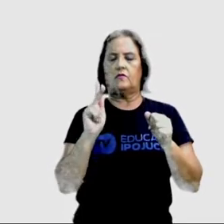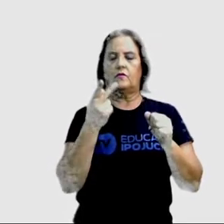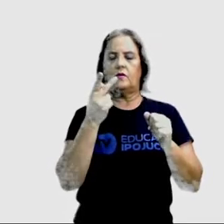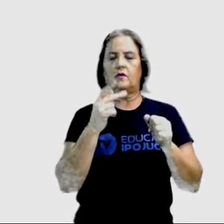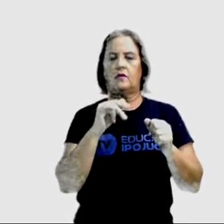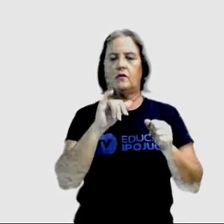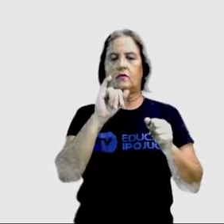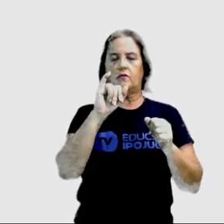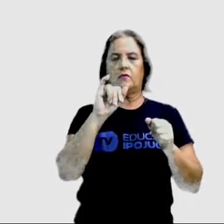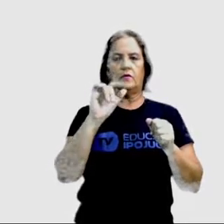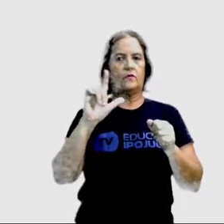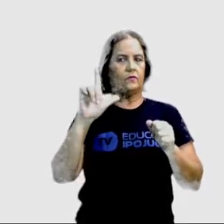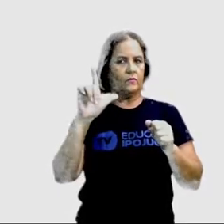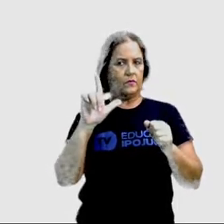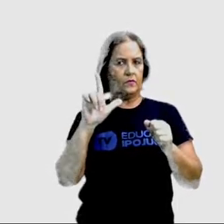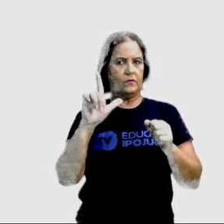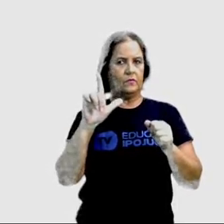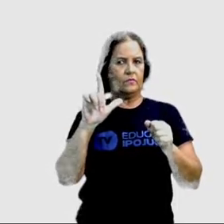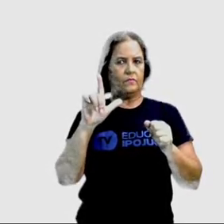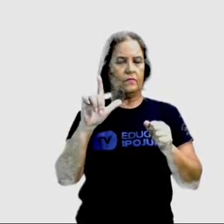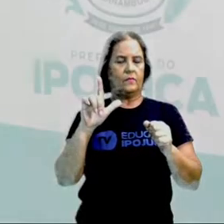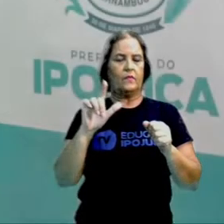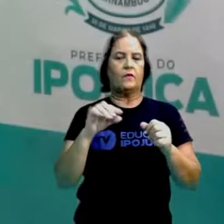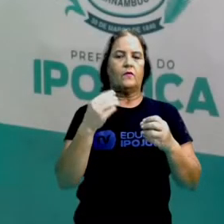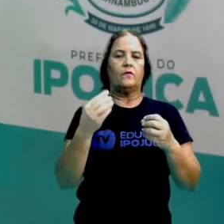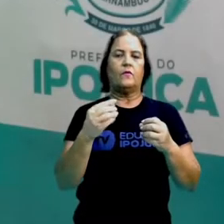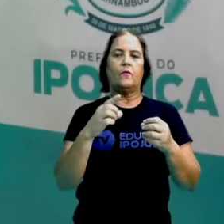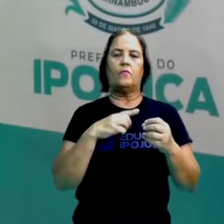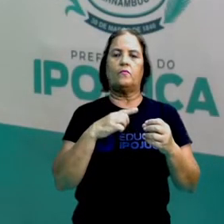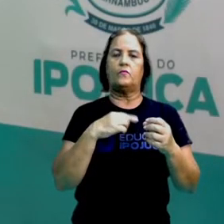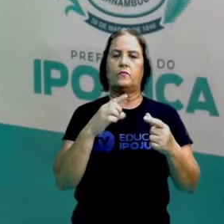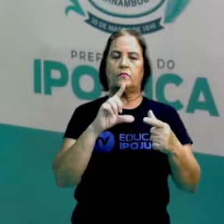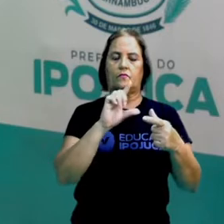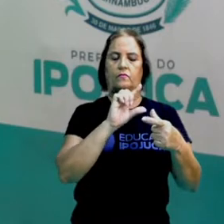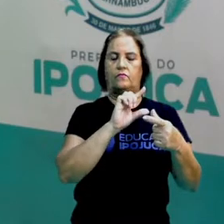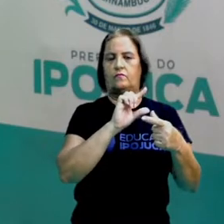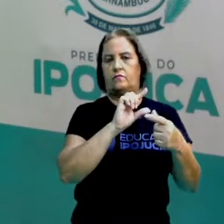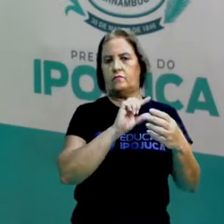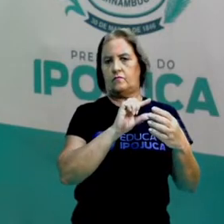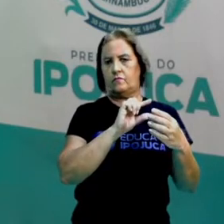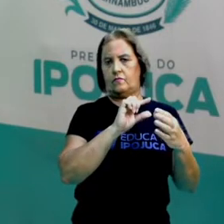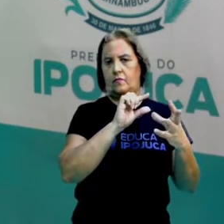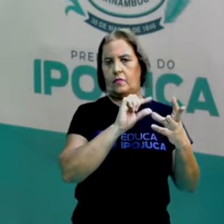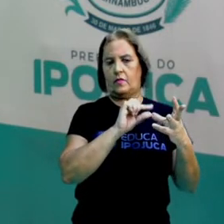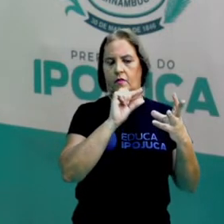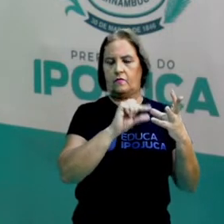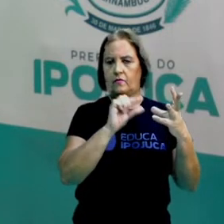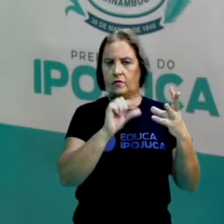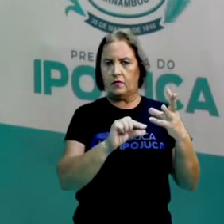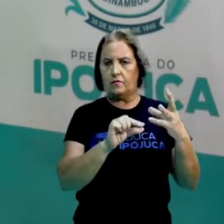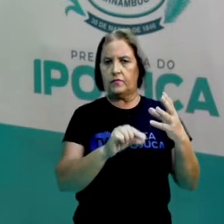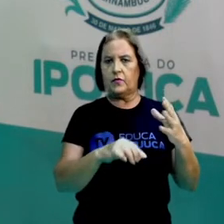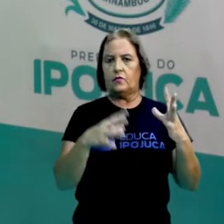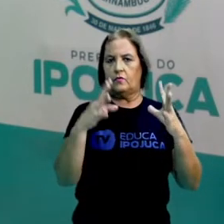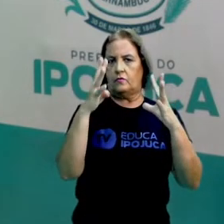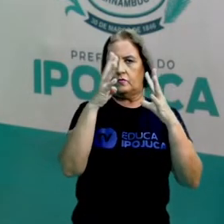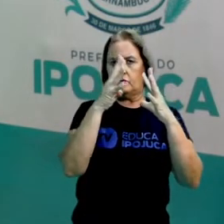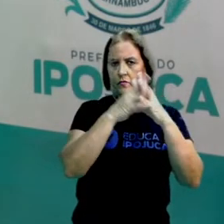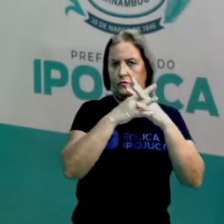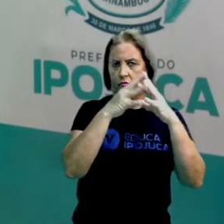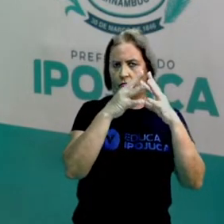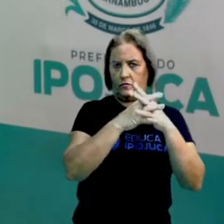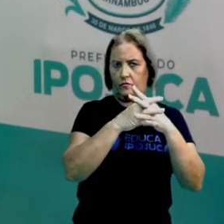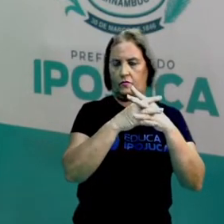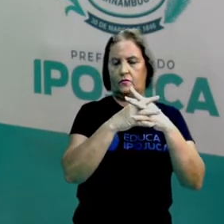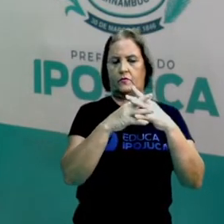o I e o N. Ou seja, o sanduíche de vogal. Consoante, vogal, consoante.